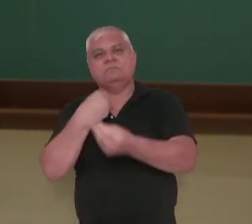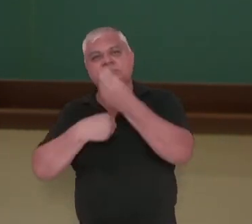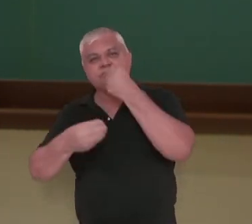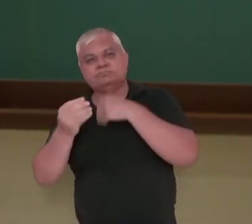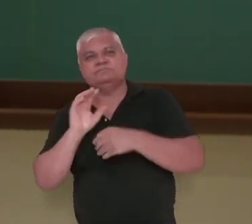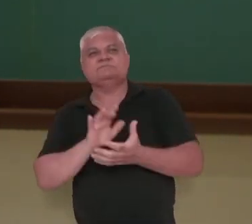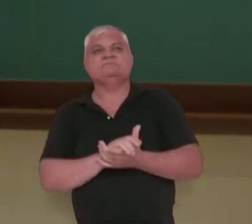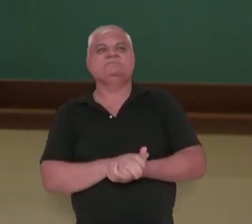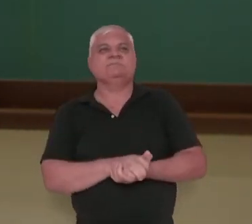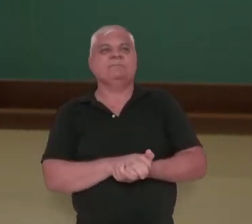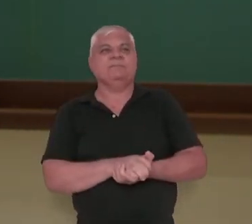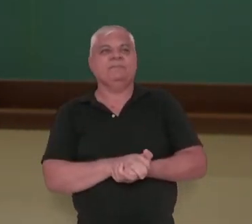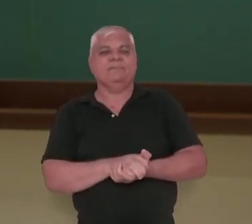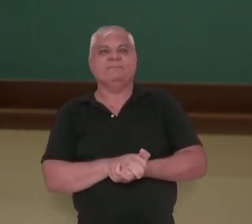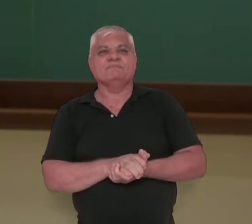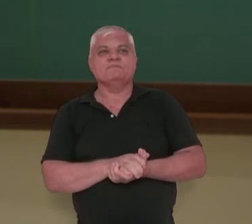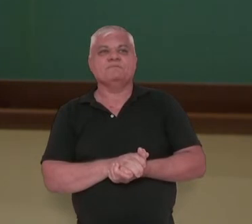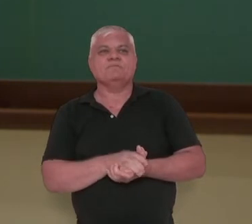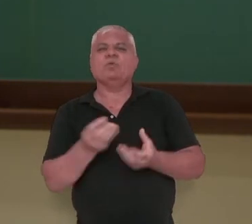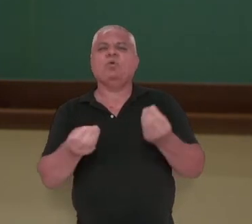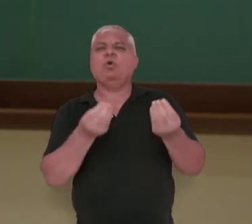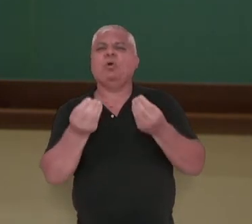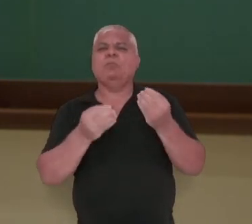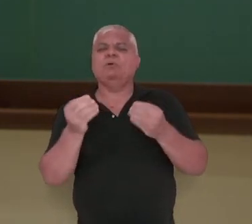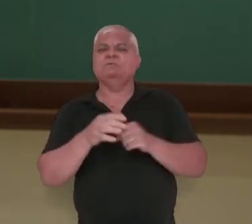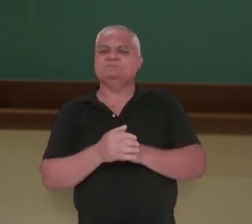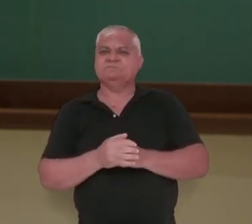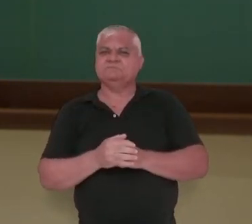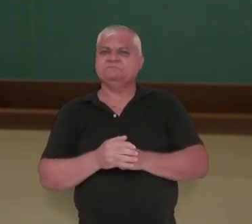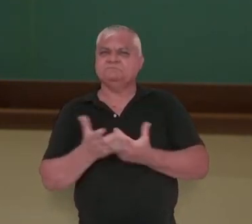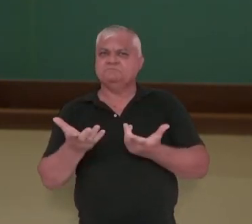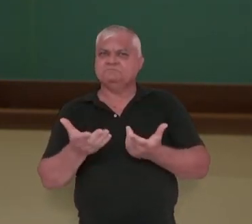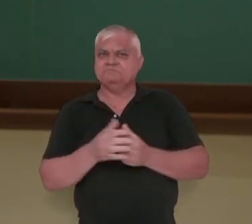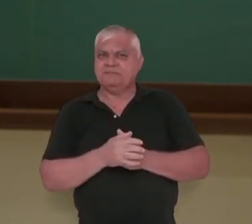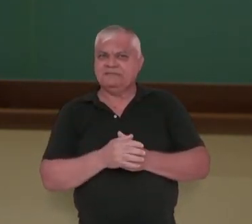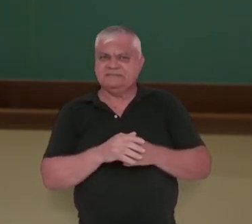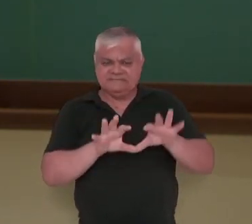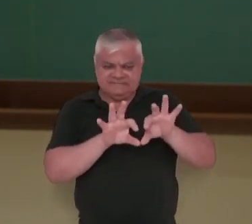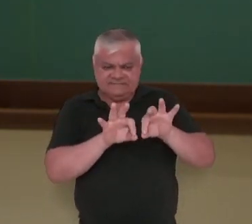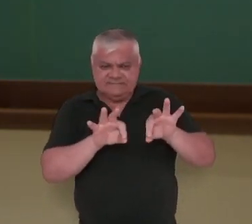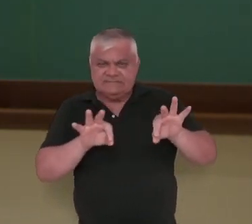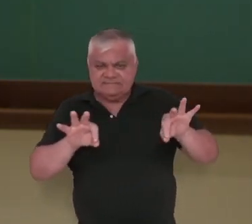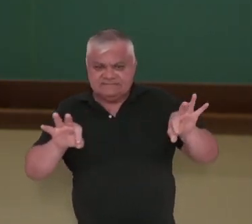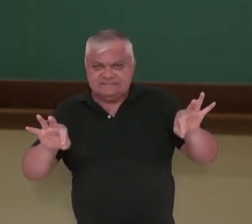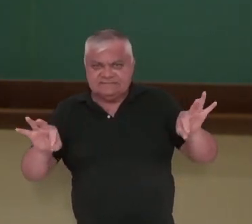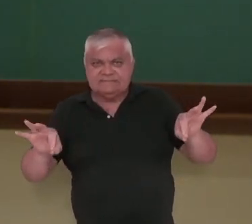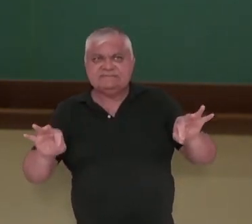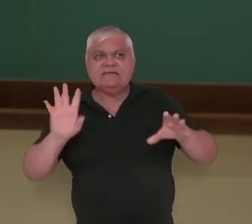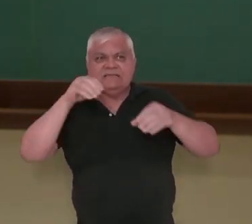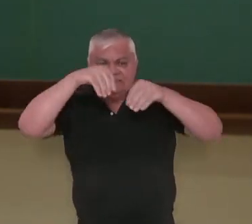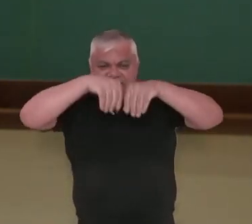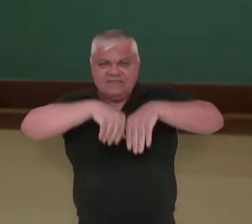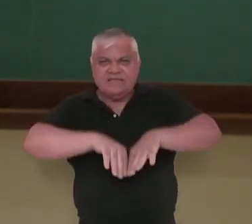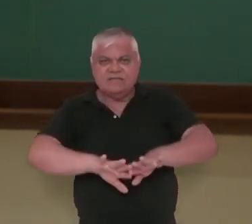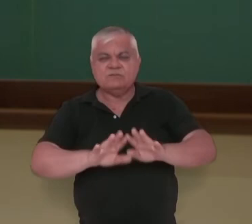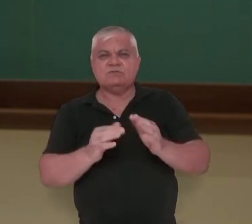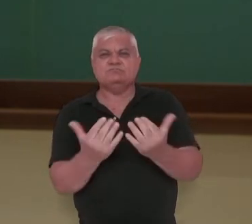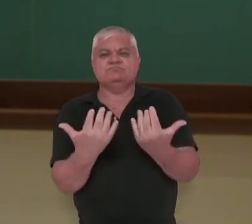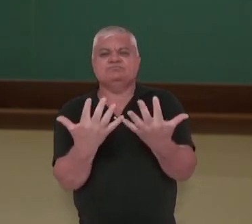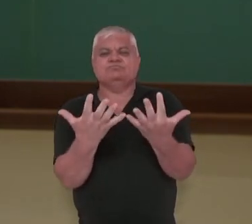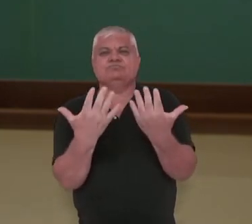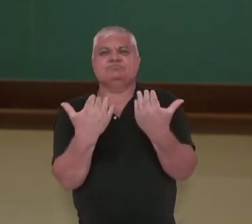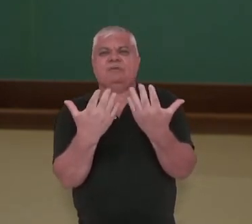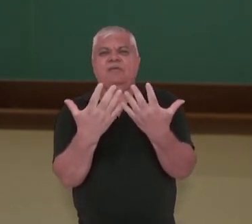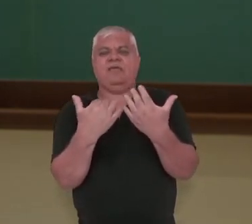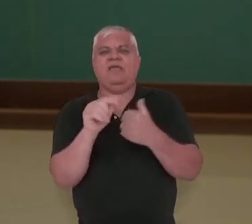ok? Na fotossíntese, né? As bactérias, as cianobactérias, perdão, liberam toneladas de gás oxigênio